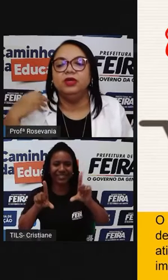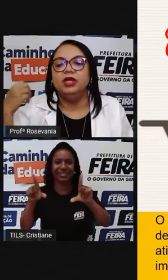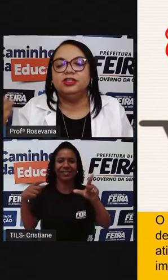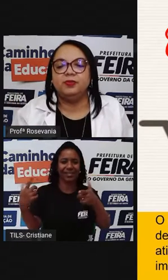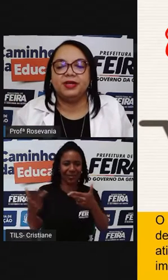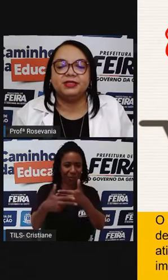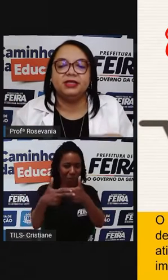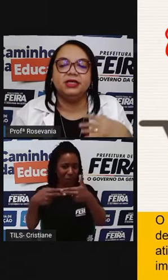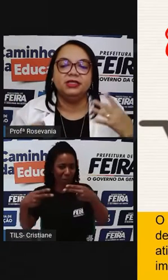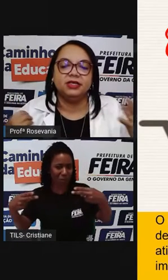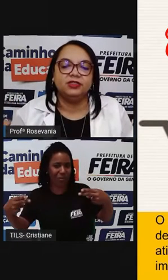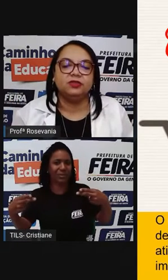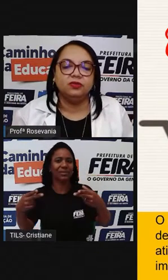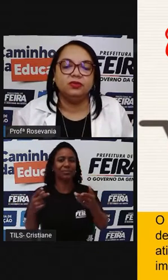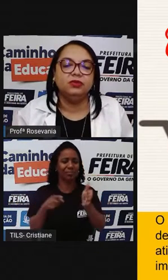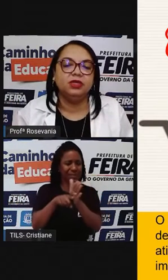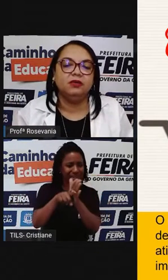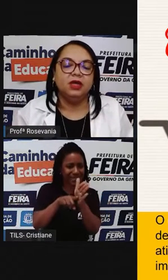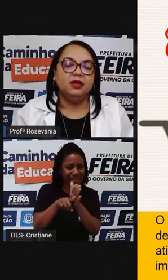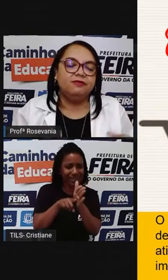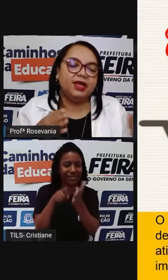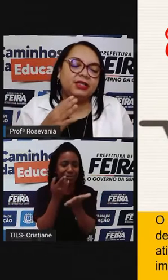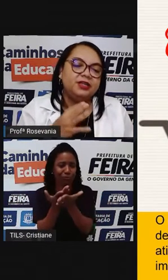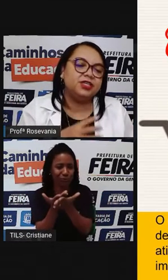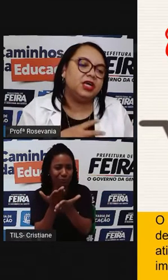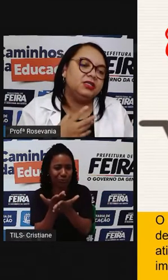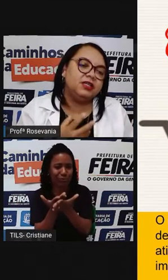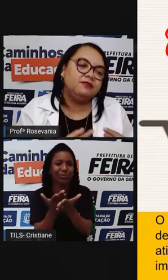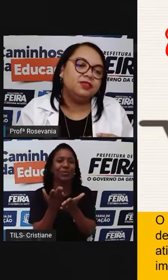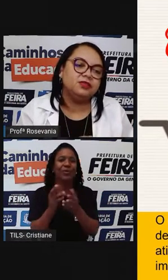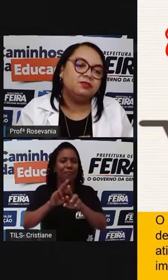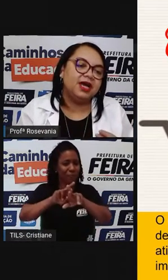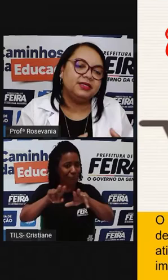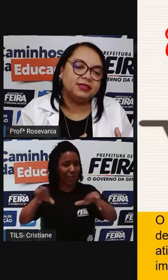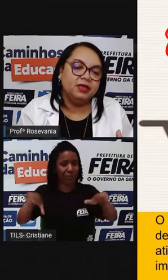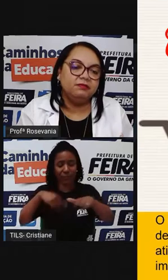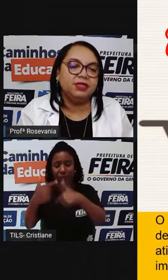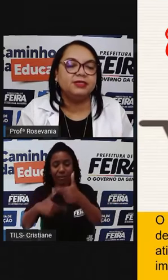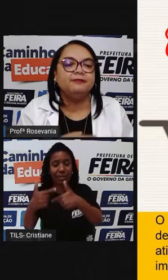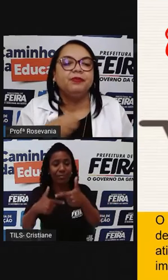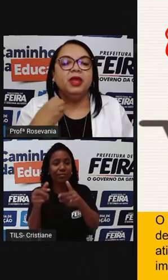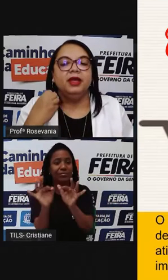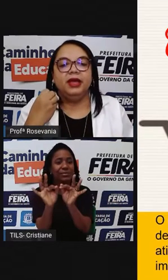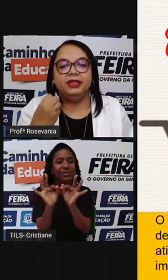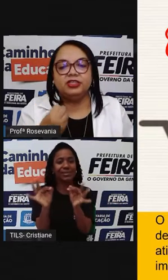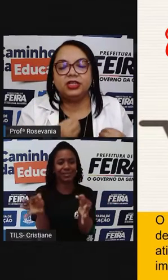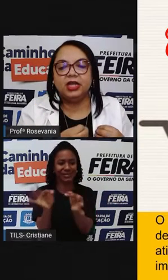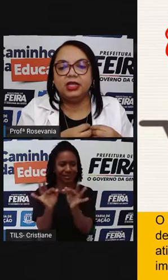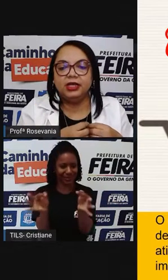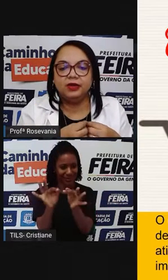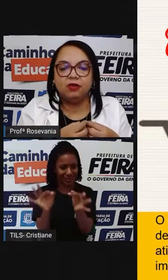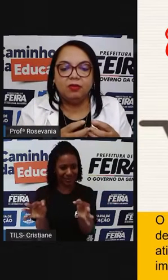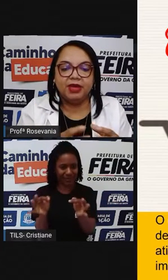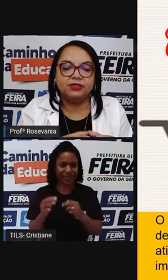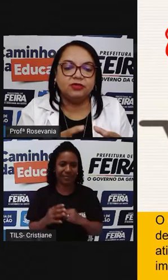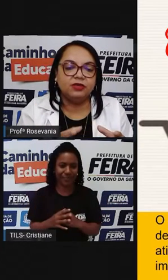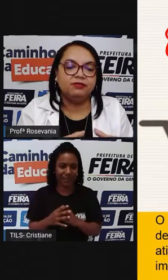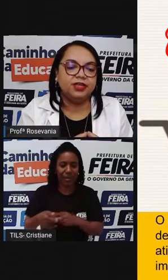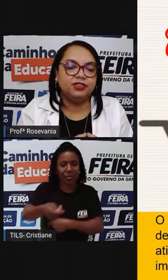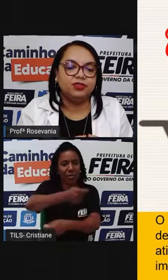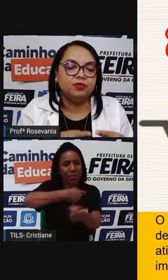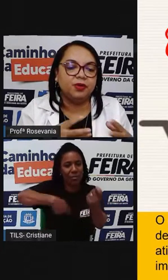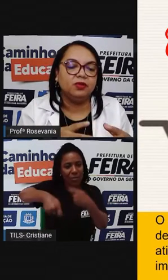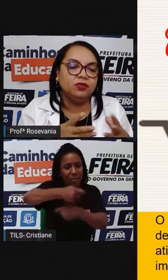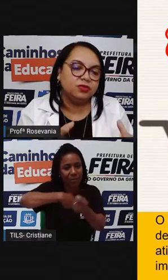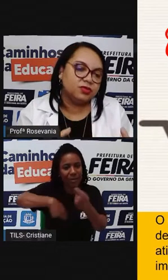ao mundo, de pesquisa, de tudo. Então, vai desde aqueles serviços mais simples, desde aquele comércio que